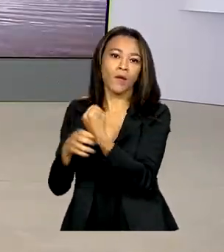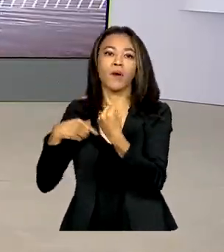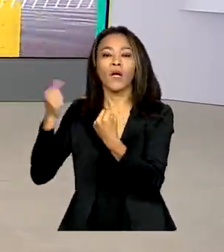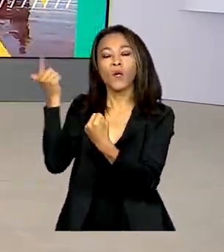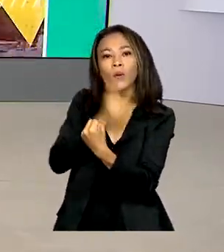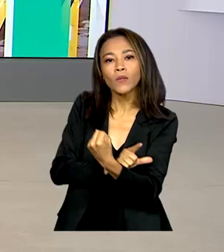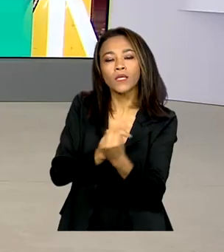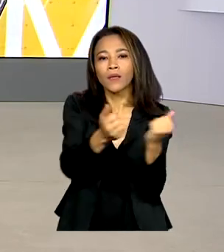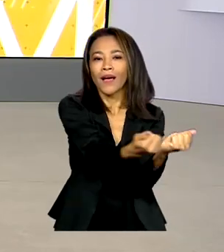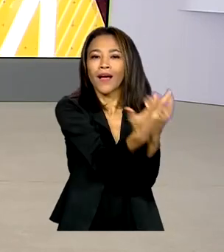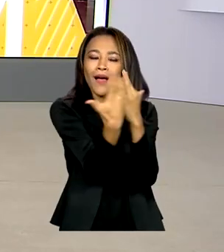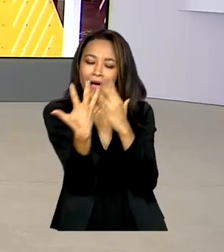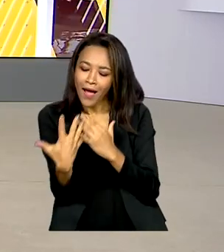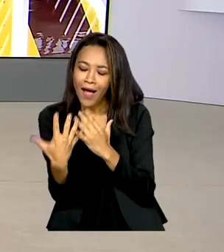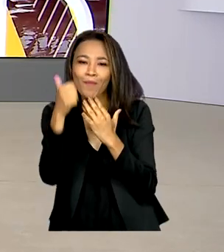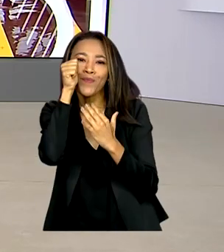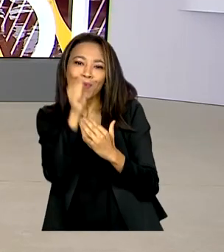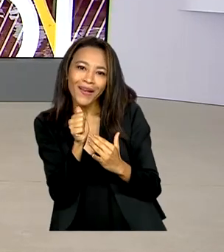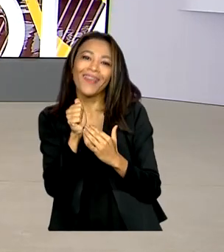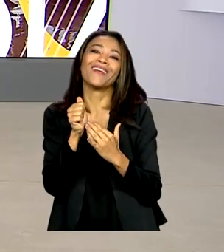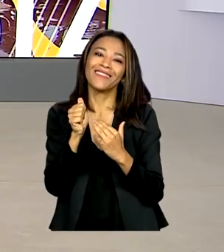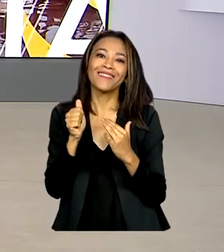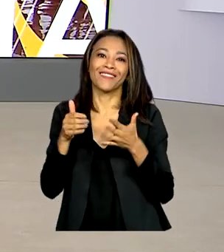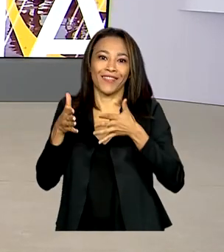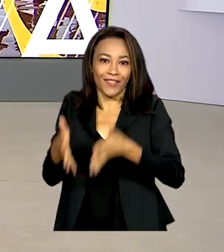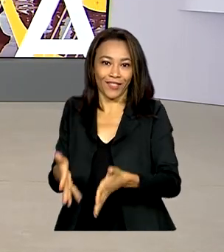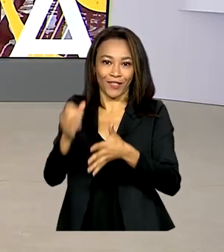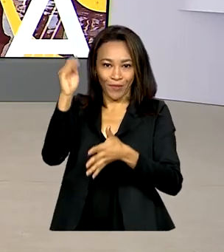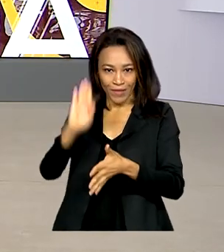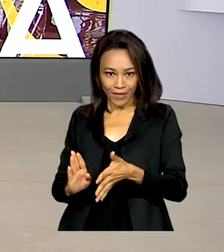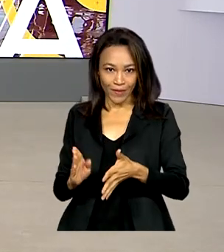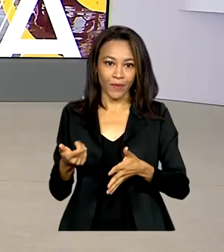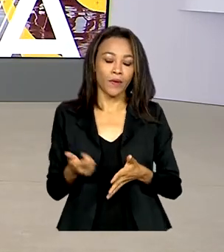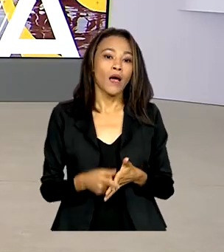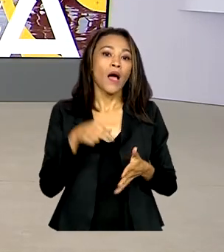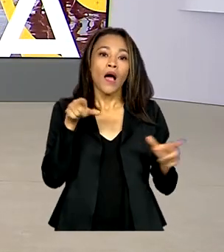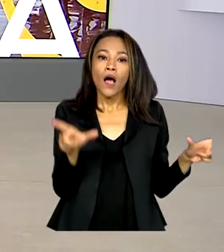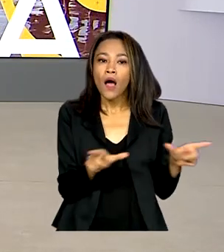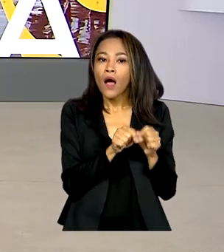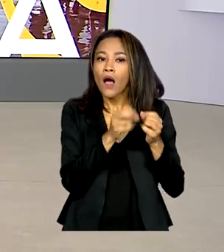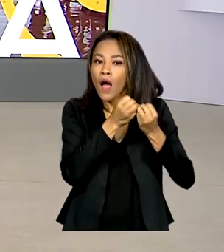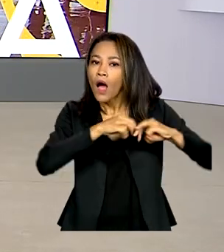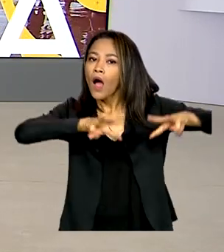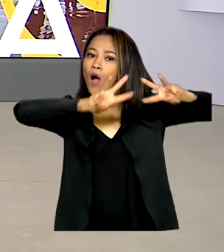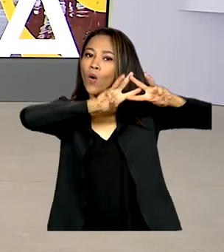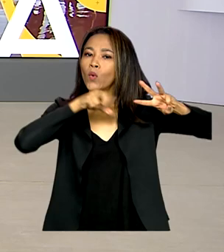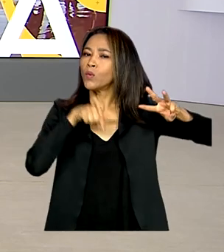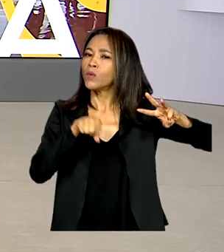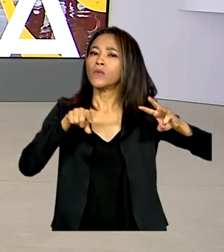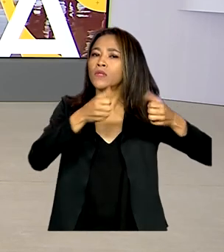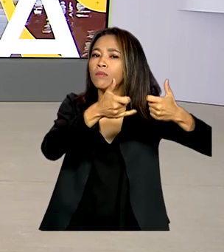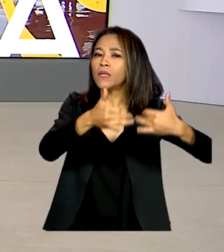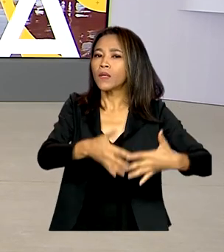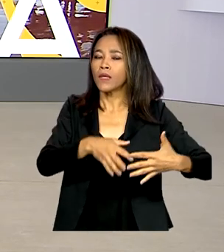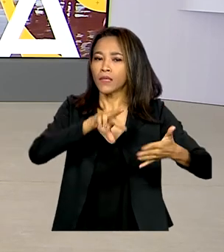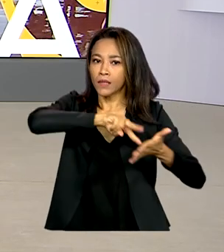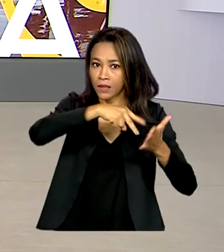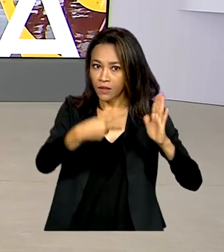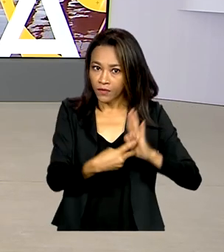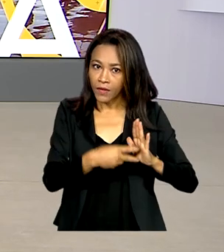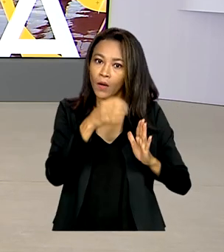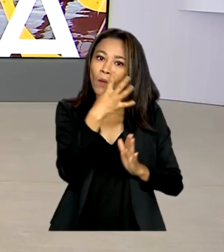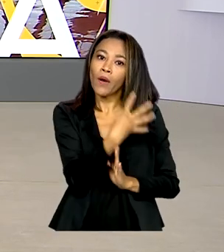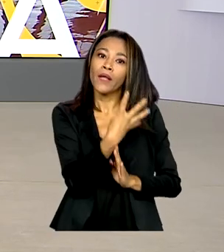de acolhimento à mulher migrante no Brasil. Segundo a Agência ONU para Refugiados, as mulheres já representam 48%